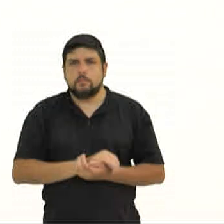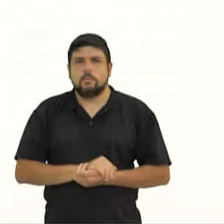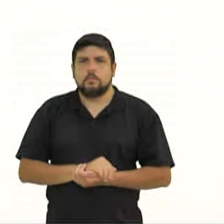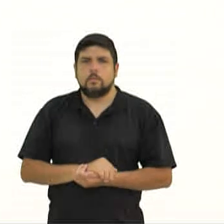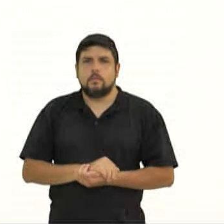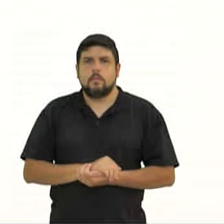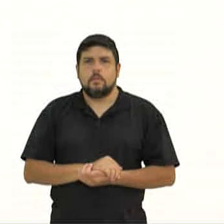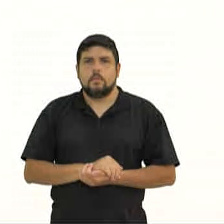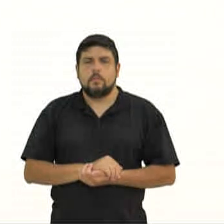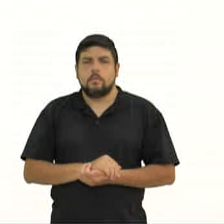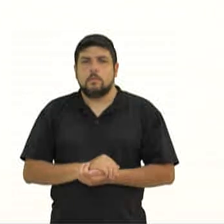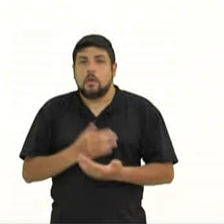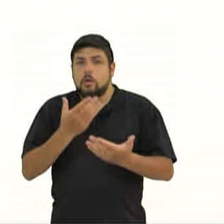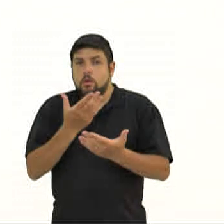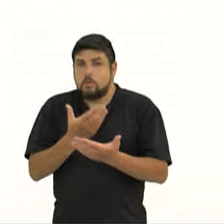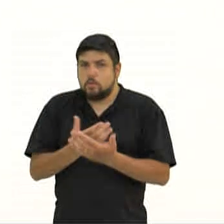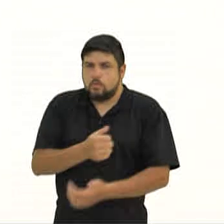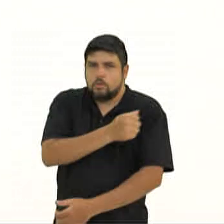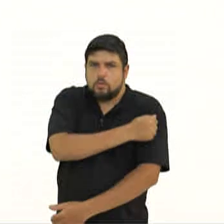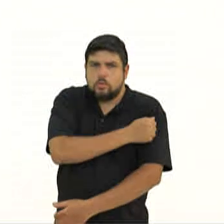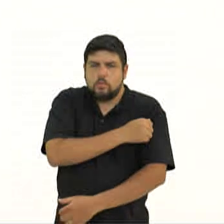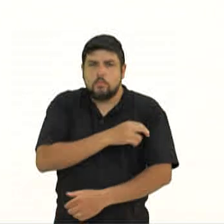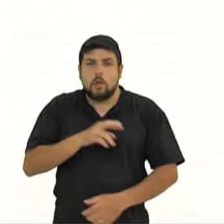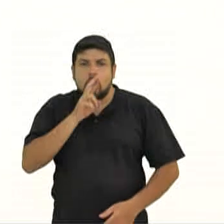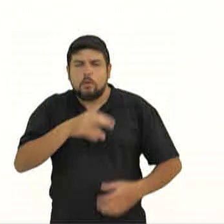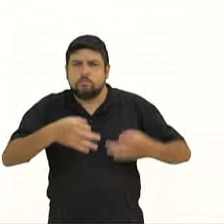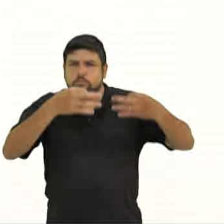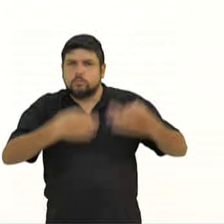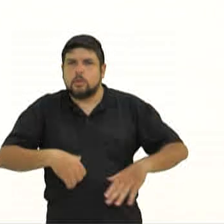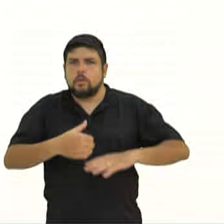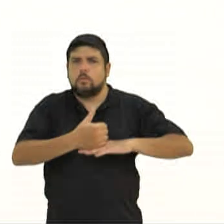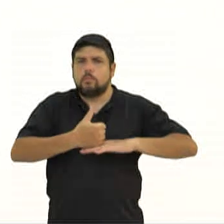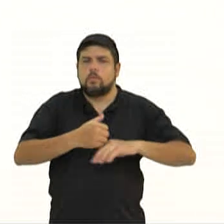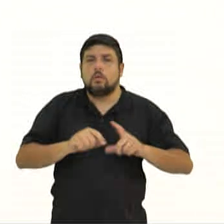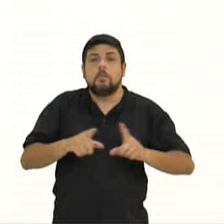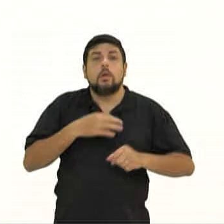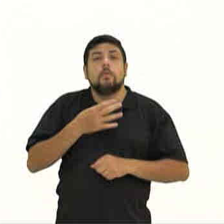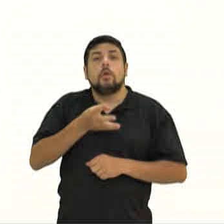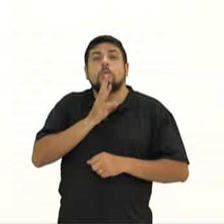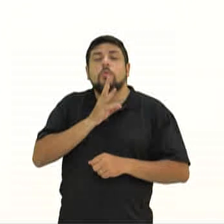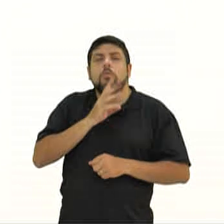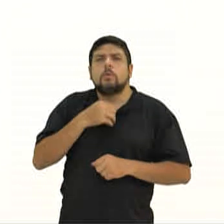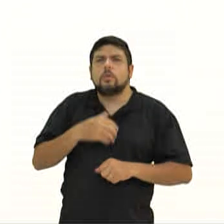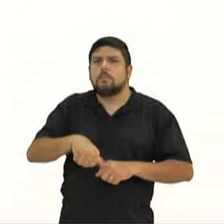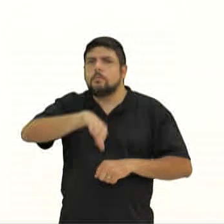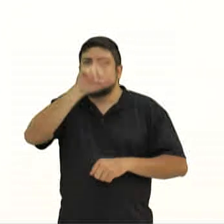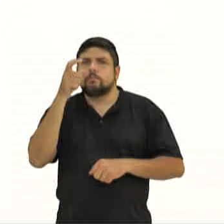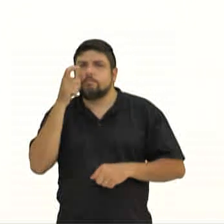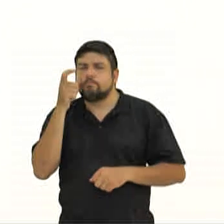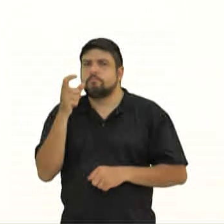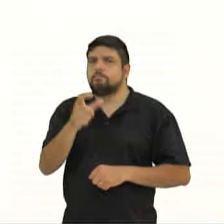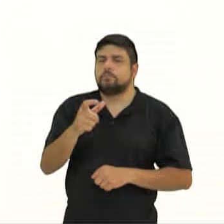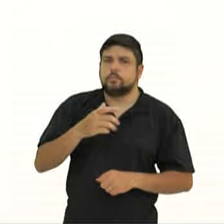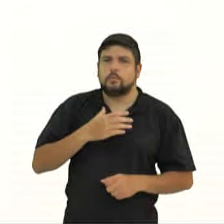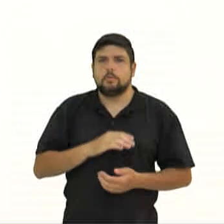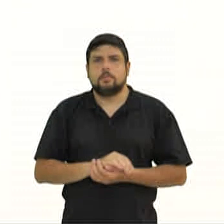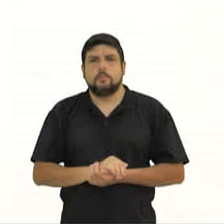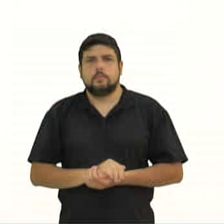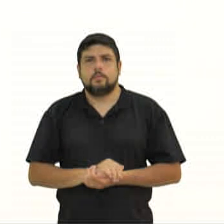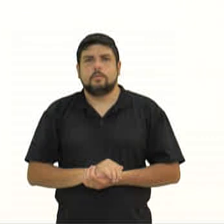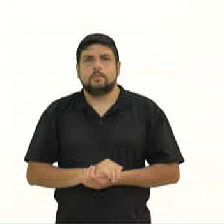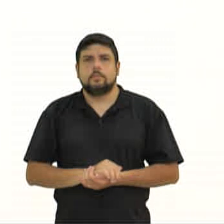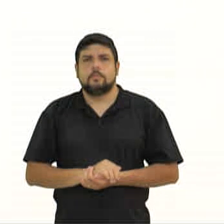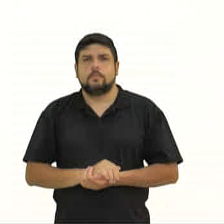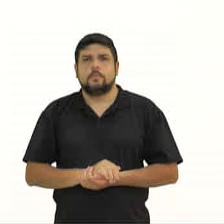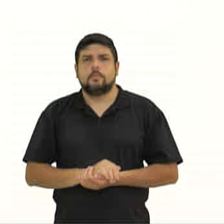necessariamente uma resposta exata sobre a profissão, mas vão conhecer melhor as áreas mais interessantes para eles, assegura a pedagoga.